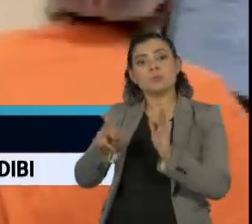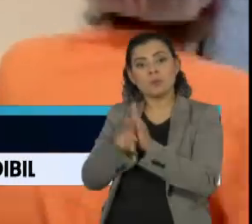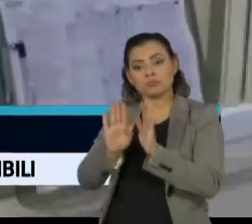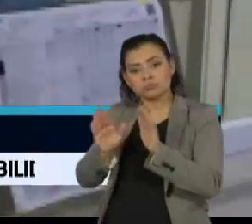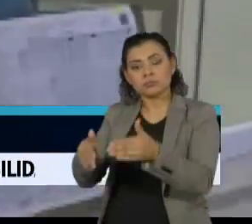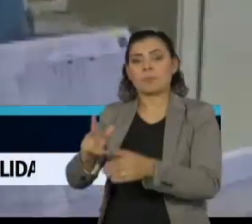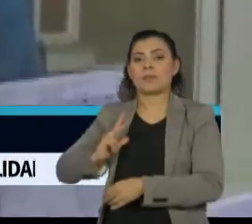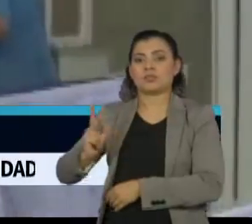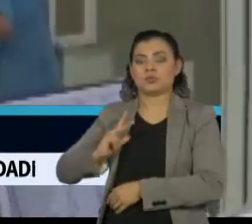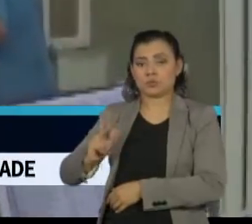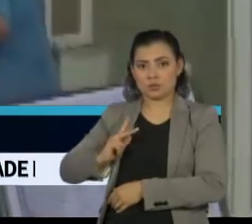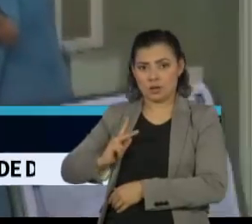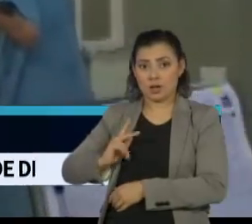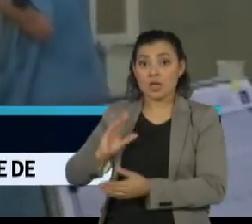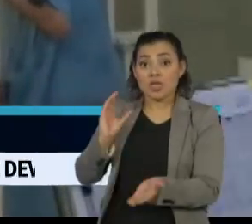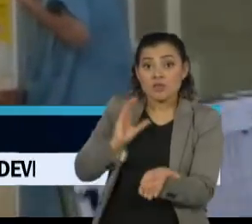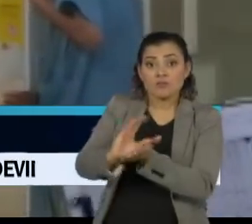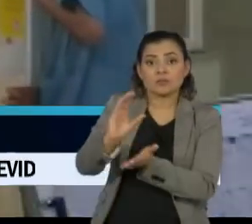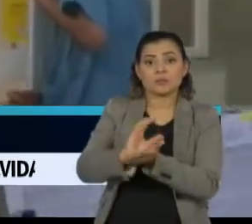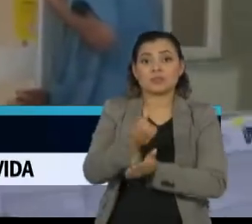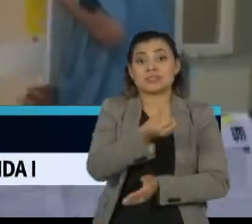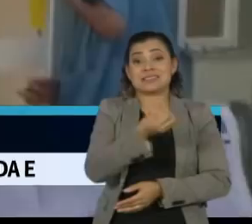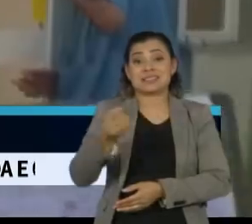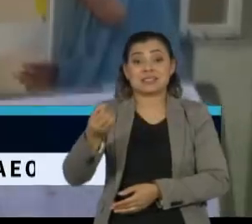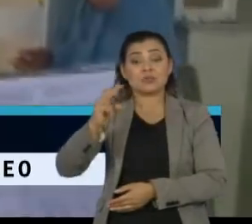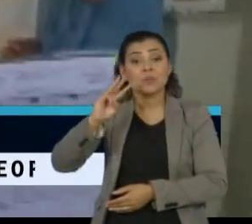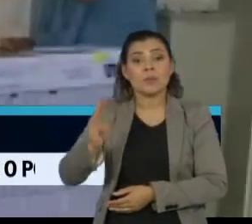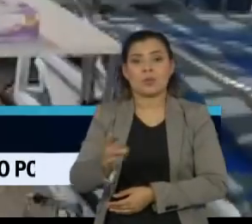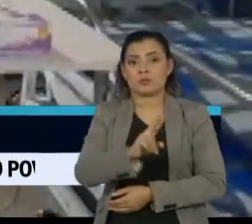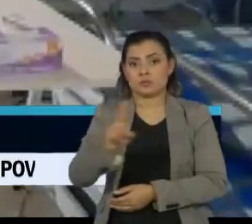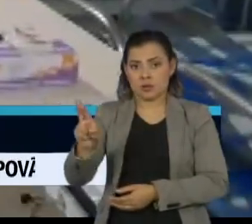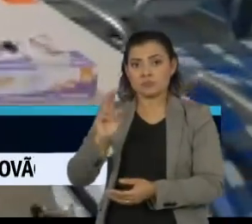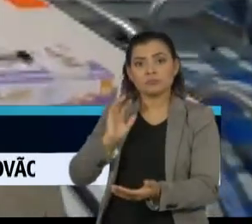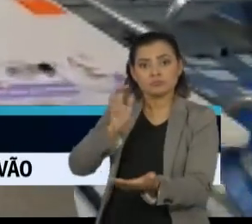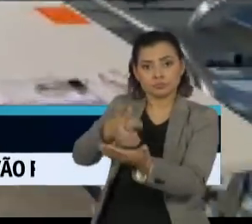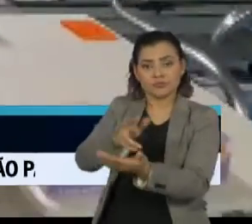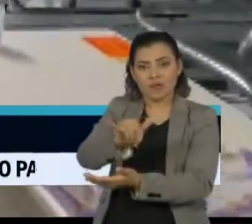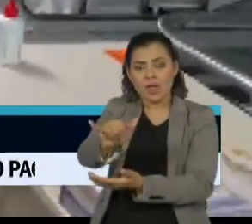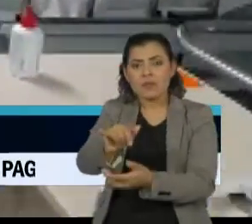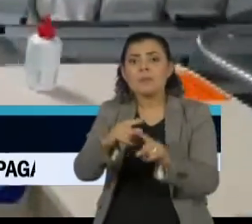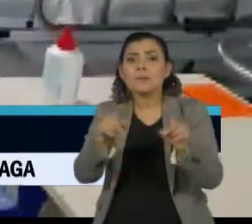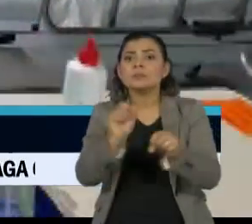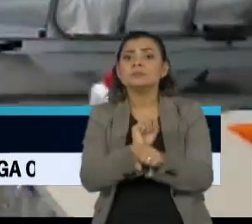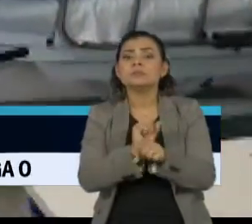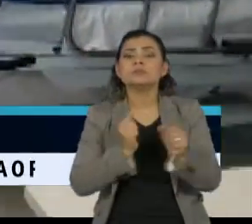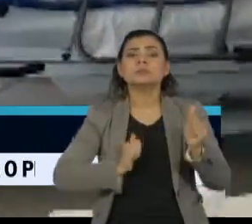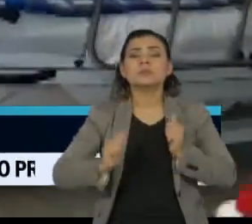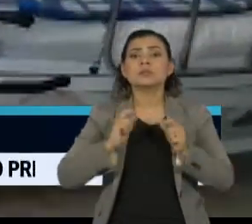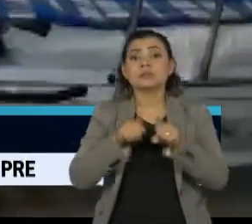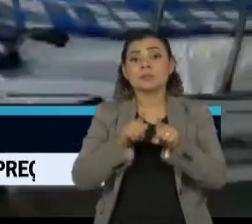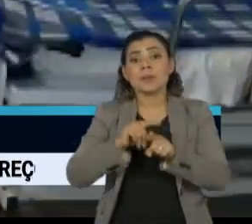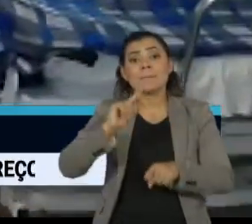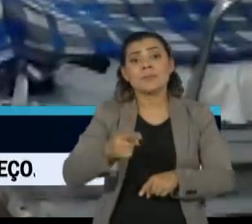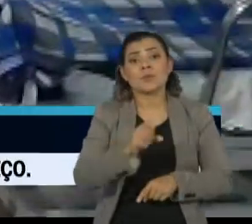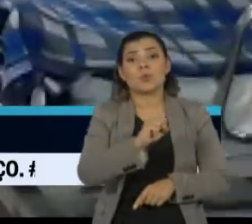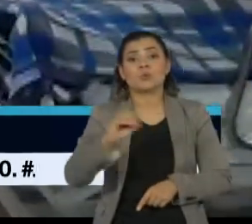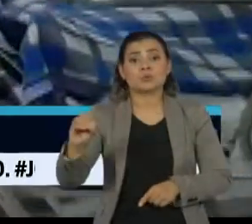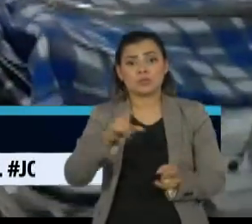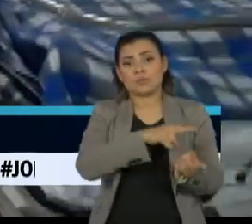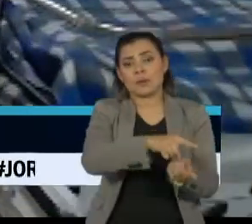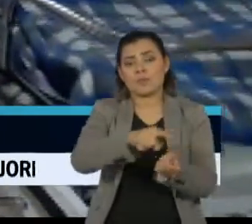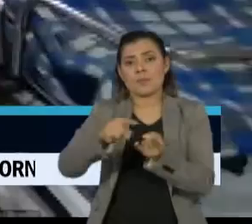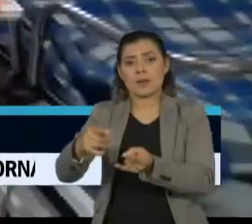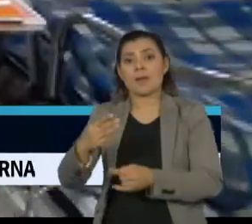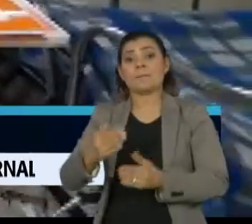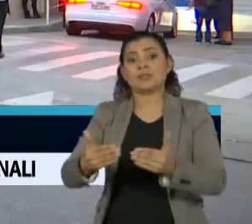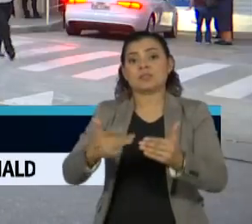privada. O investimento será de quase 600 milhões de reais. Também é aguardada a habilitação de mais 1.800 leitos pelo